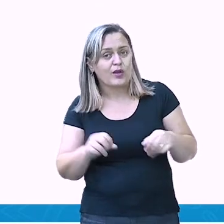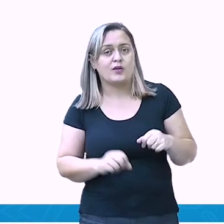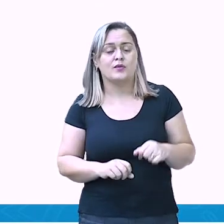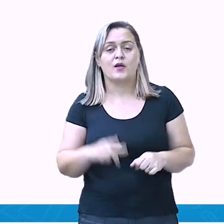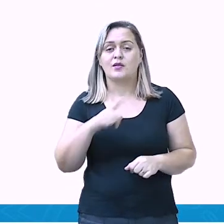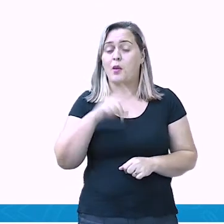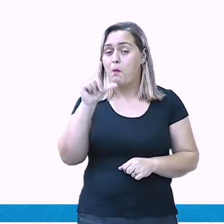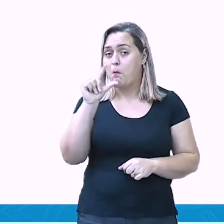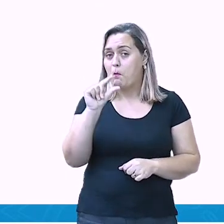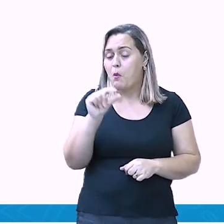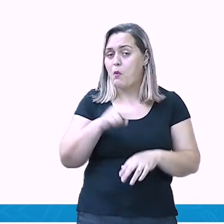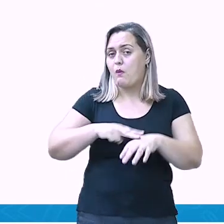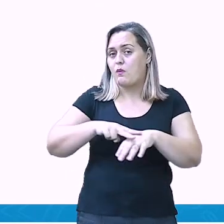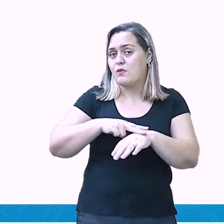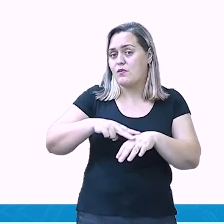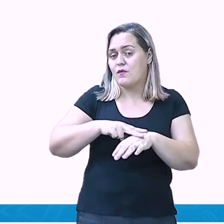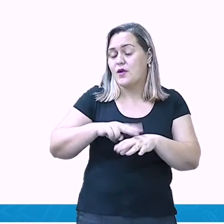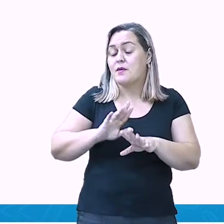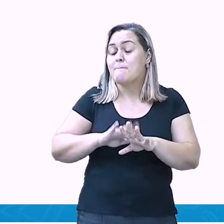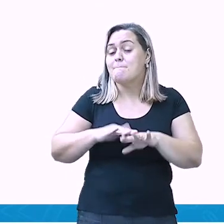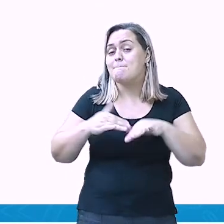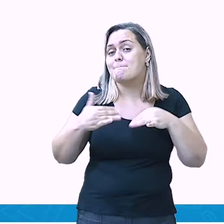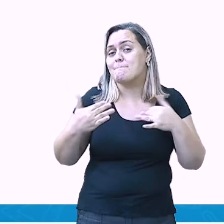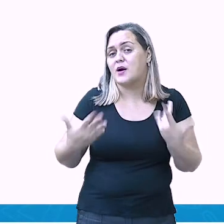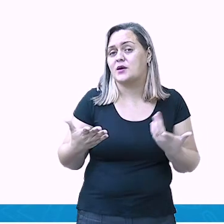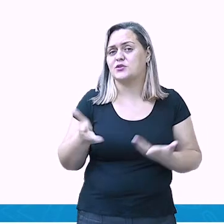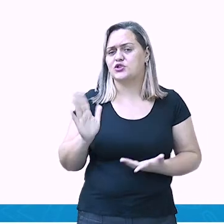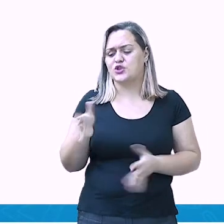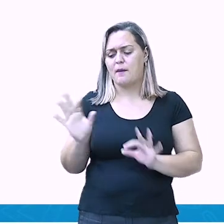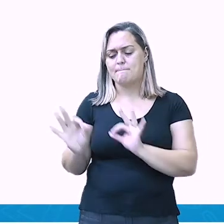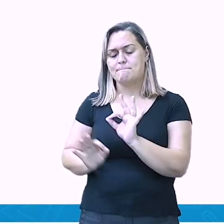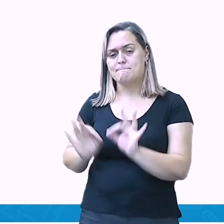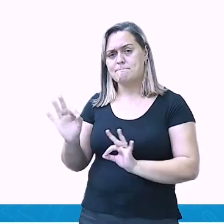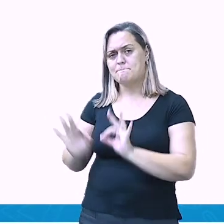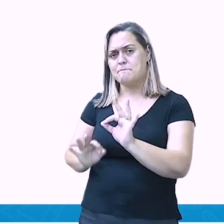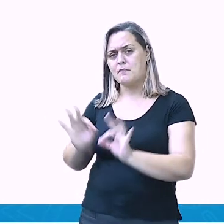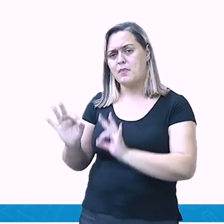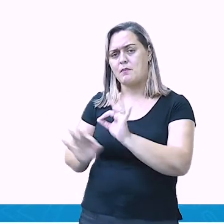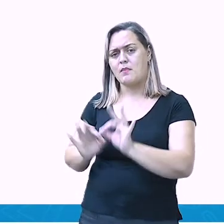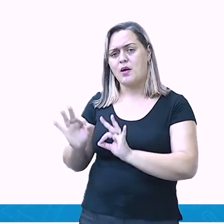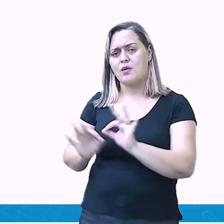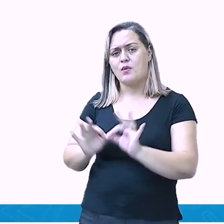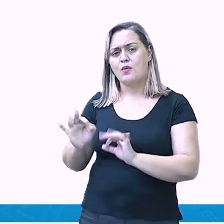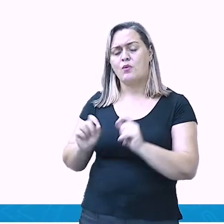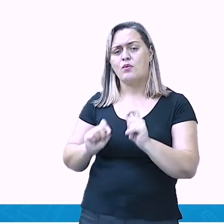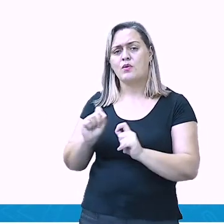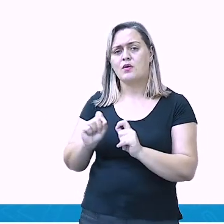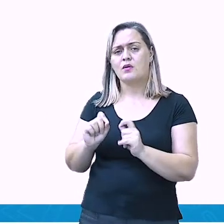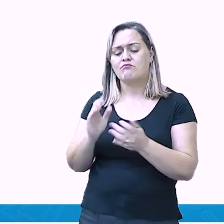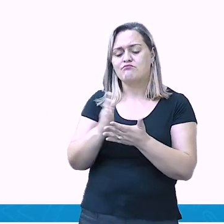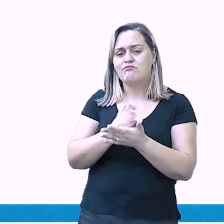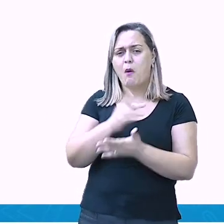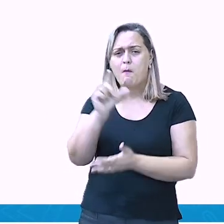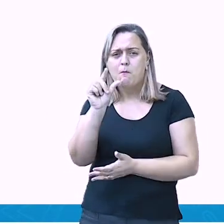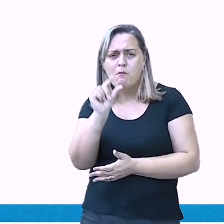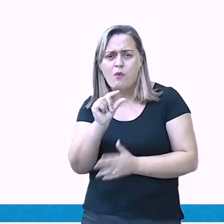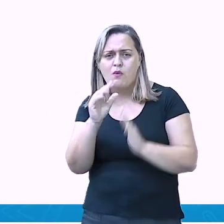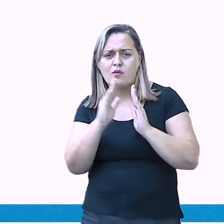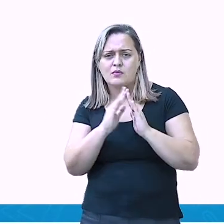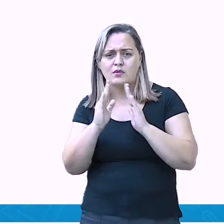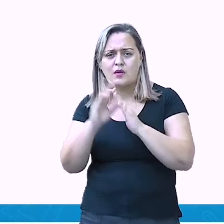para ser ocupado. Então, a gente consegue perceber o quê? Algumas casas que já estão sendo